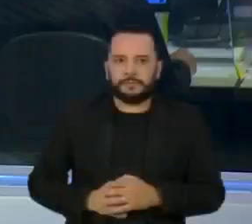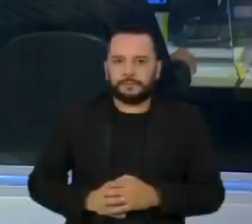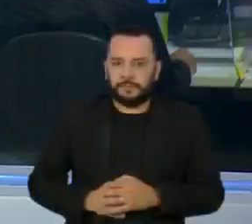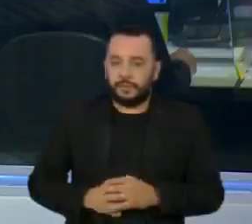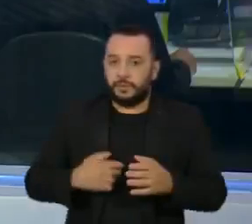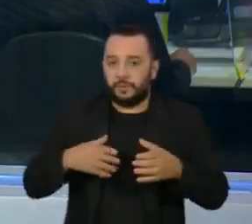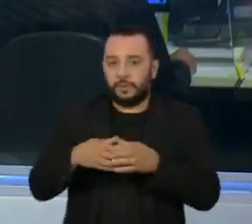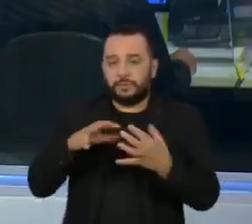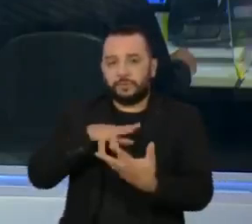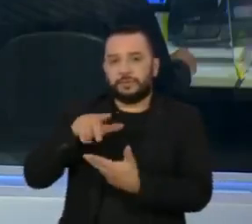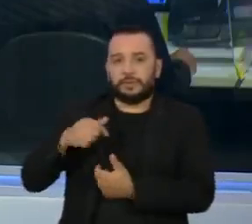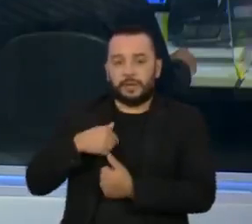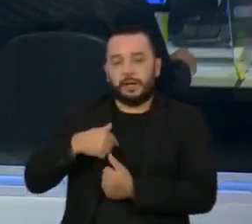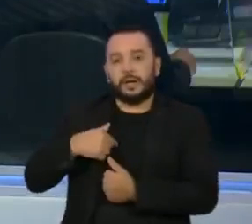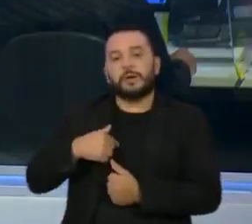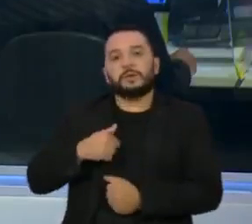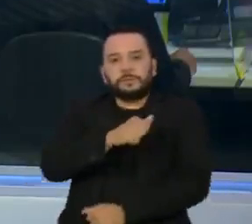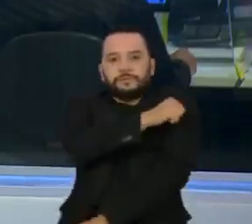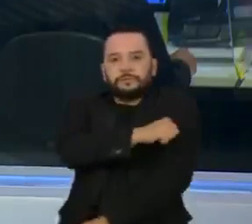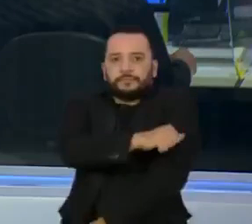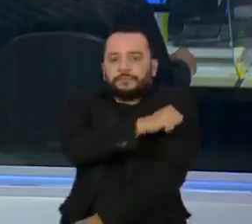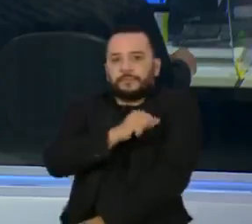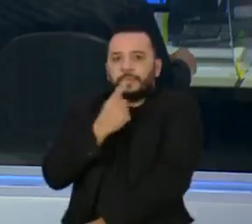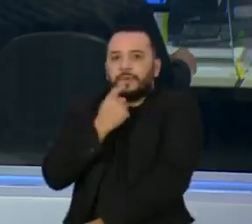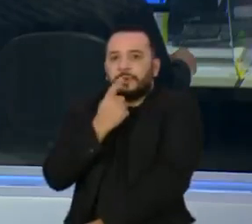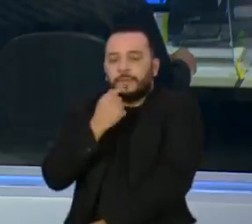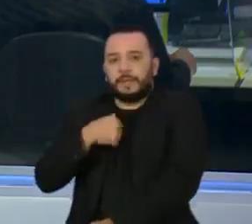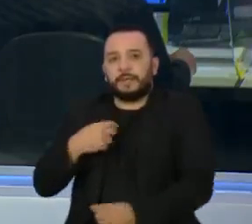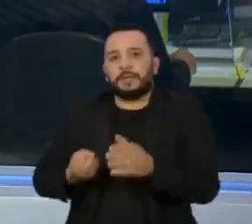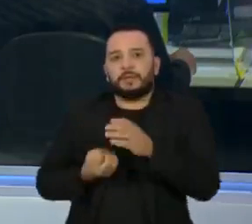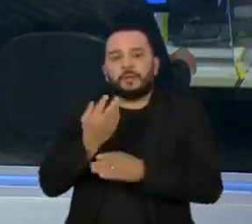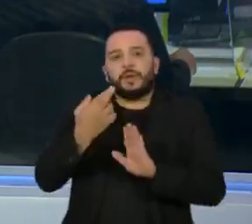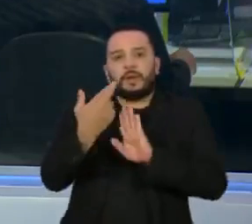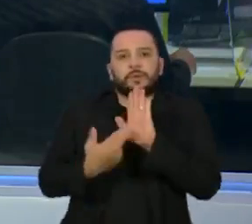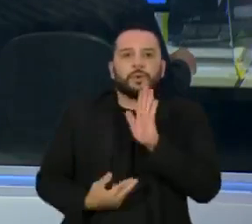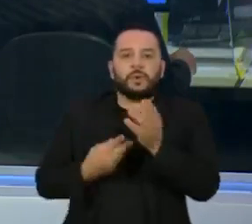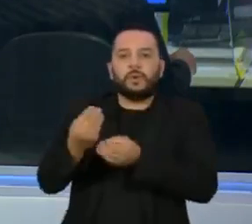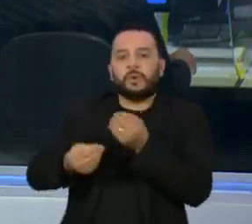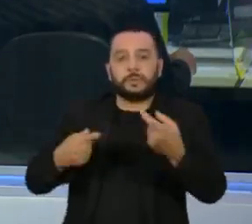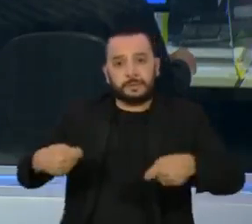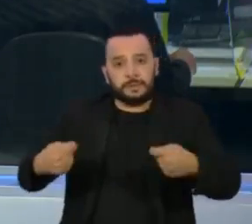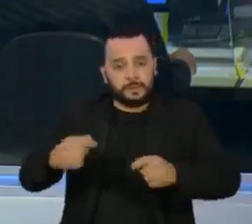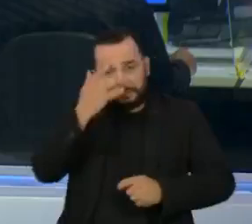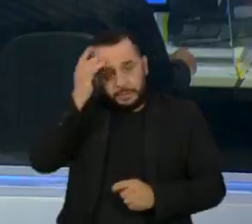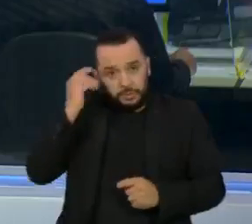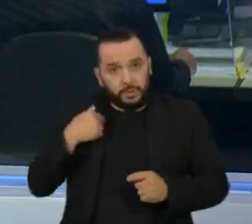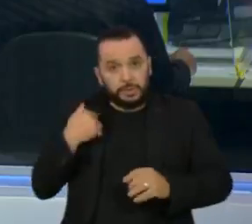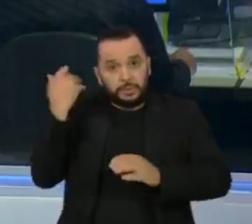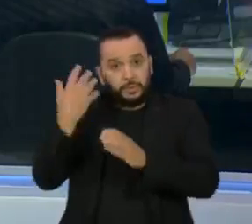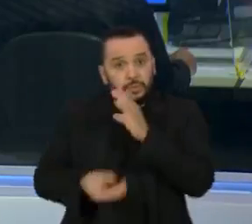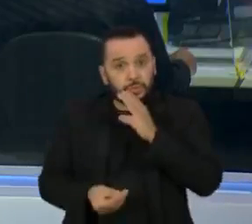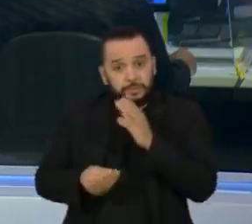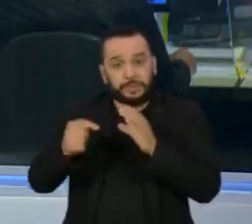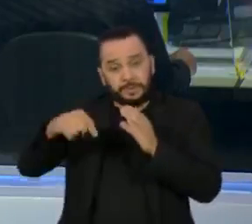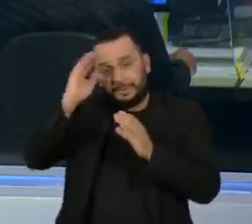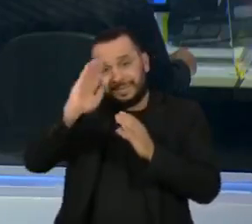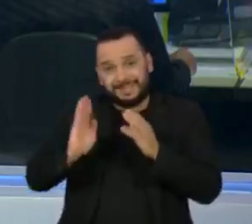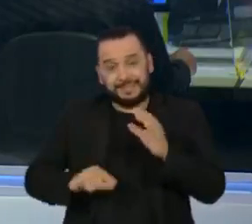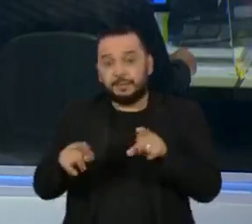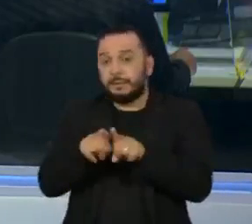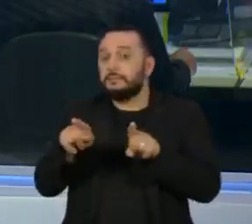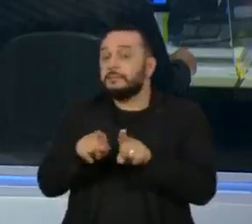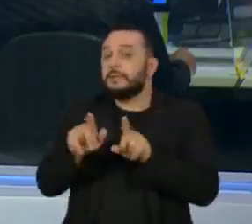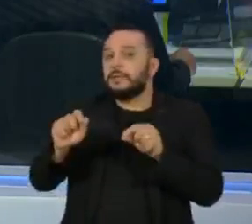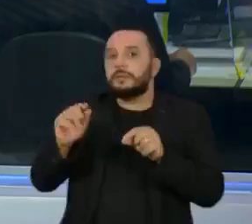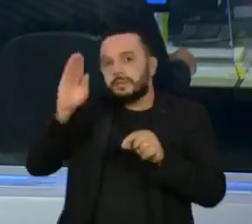O Comitê Internacional da Cruz Vermelha lançou hoje um relatório sobre as necessidades das famílias de pessoas desaparecidas no Brasil e, em